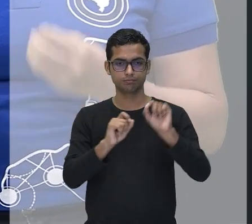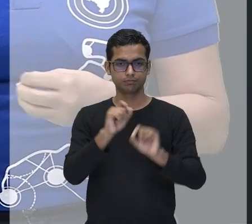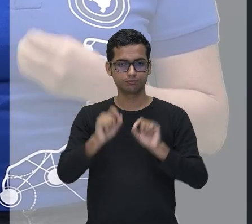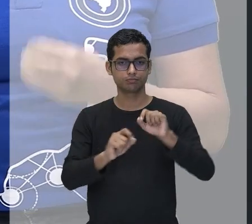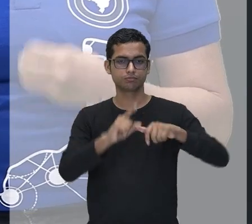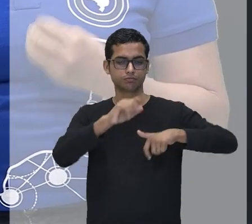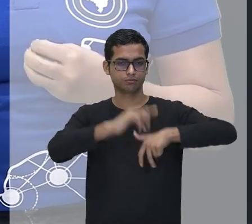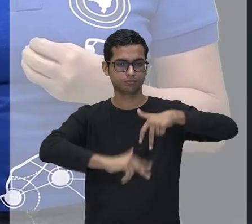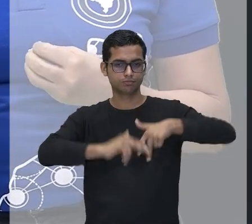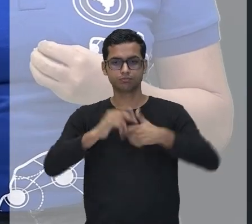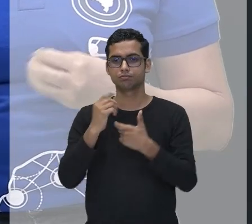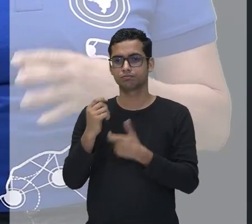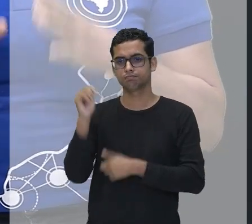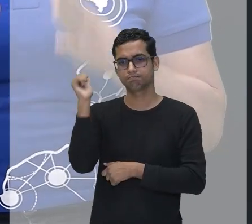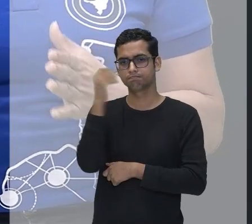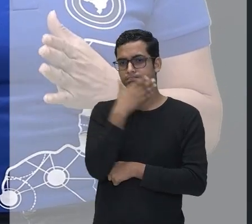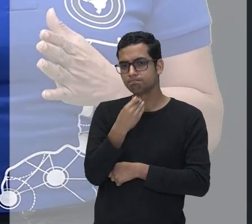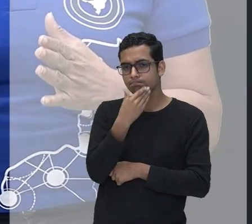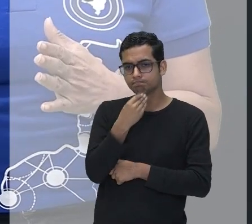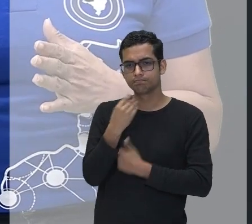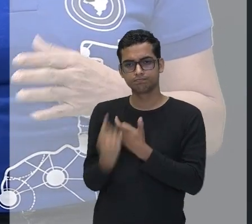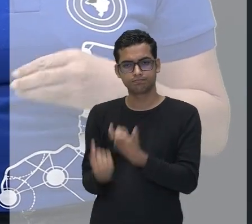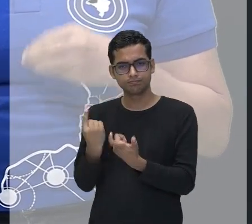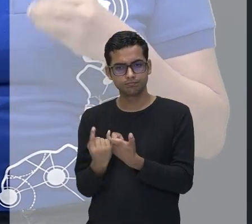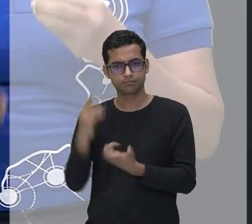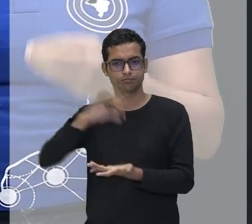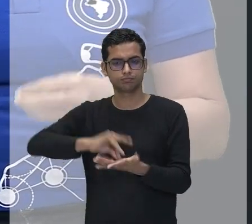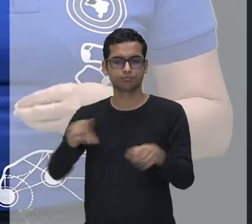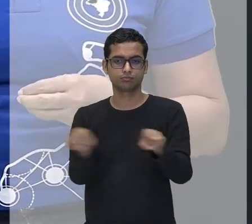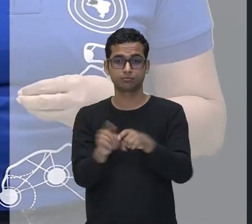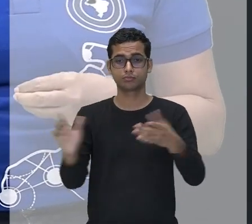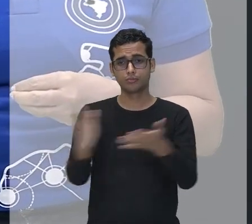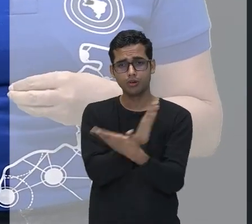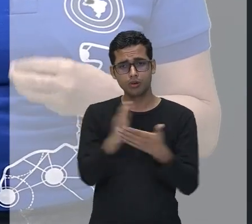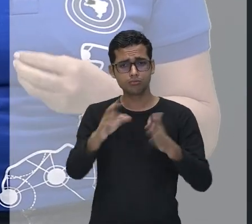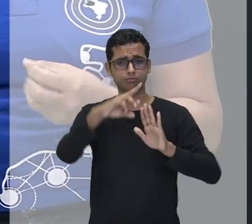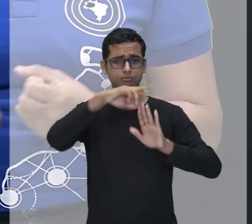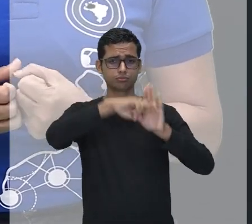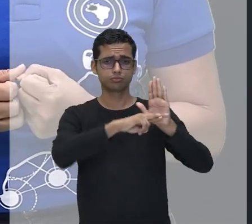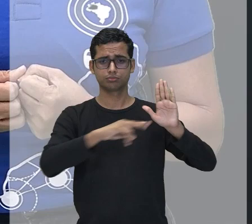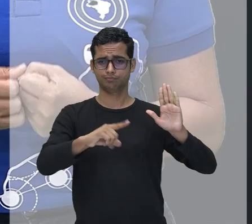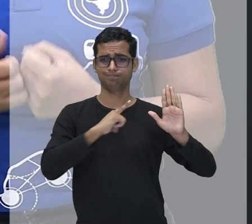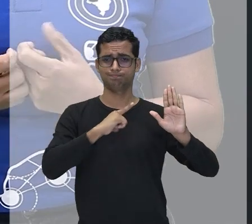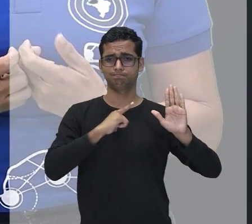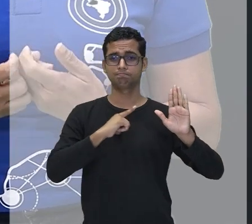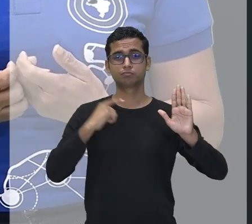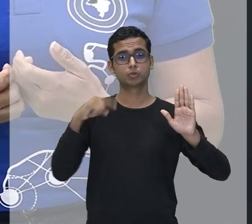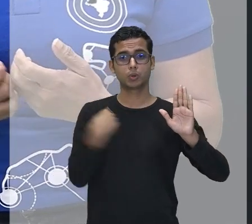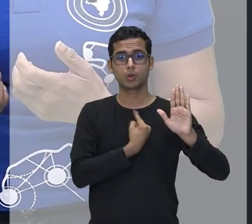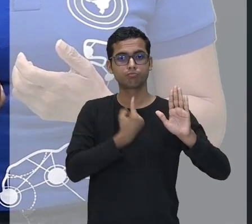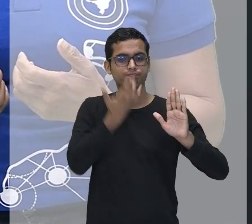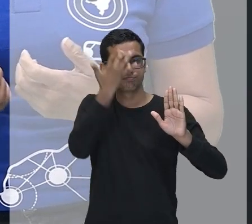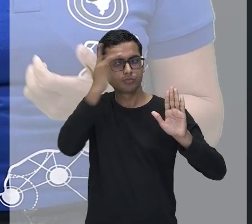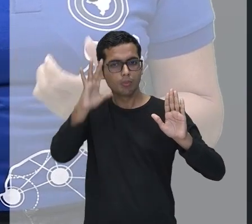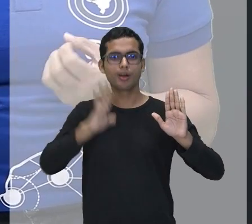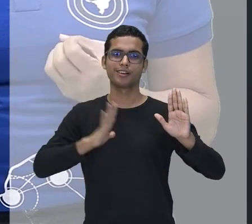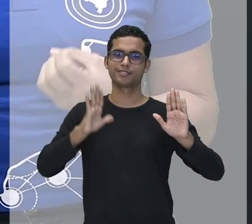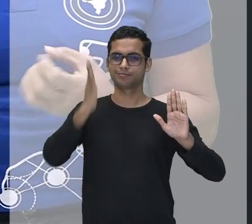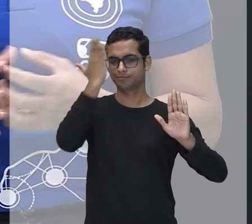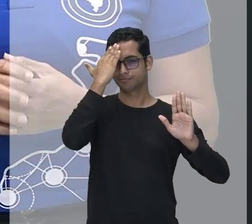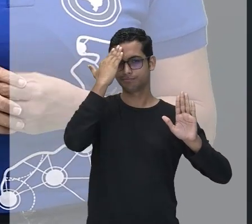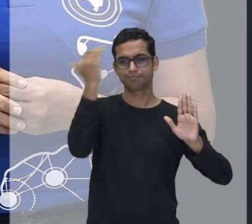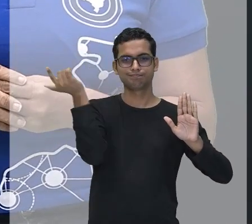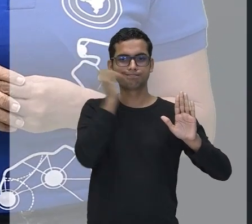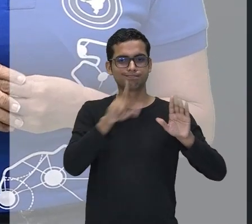tem algumas regras que, sem saber, a gente cumpre no dia a dia. A gente vai dizer, mulher